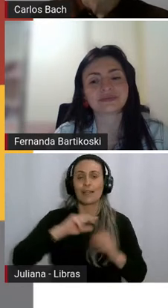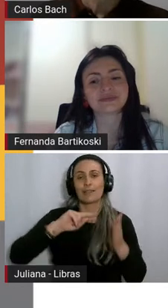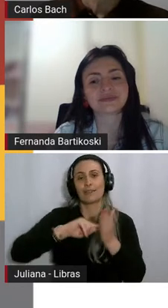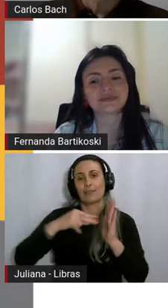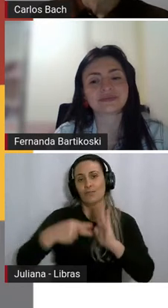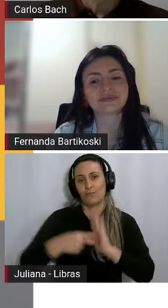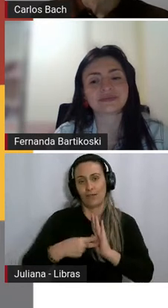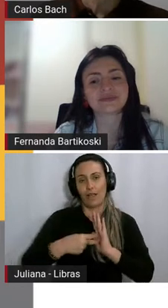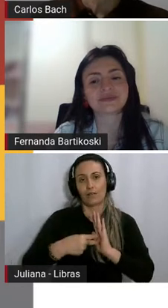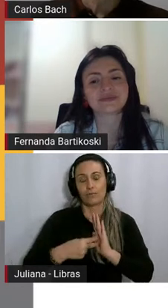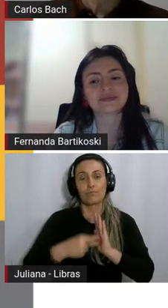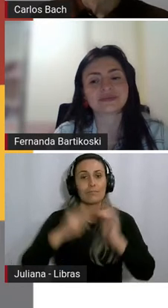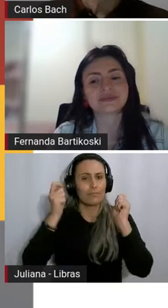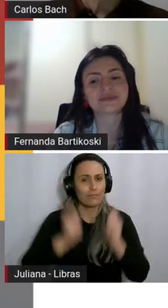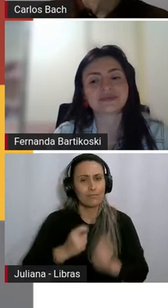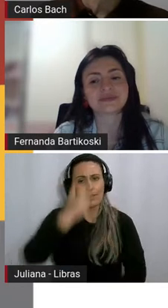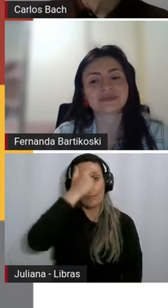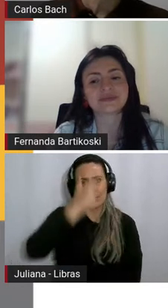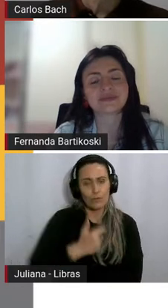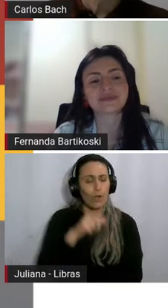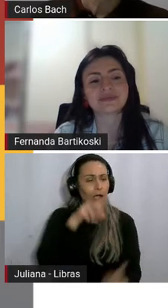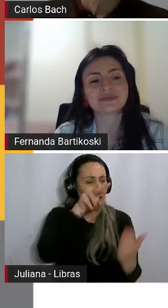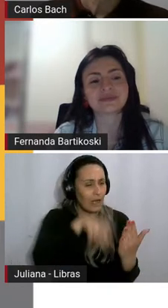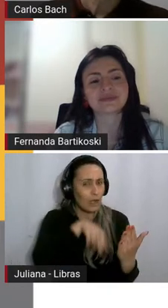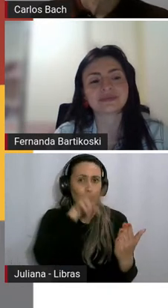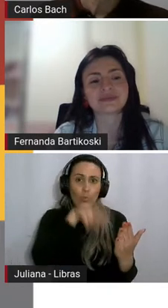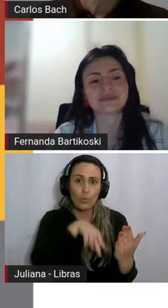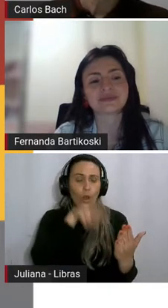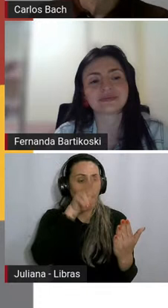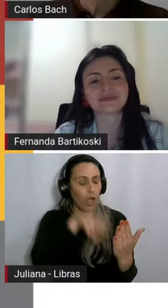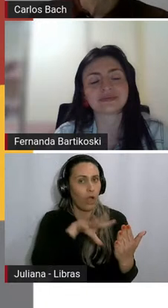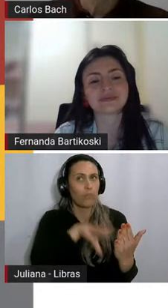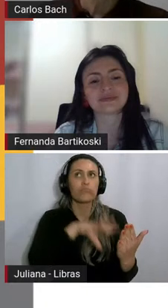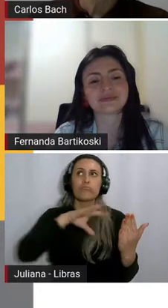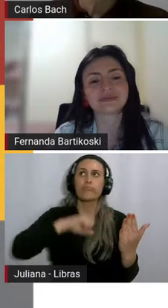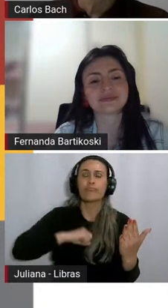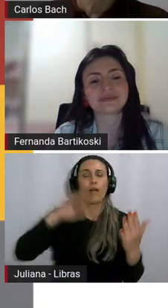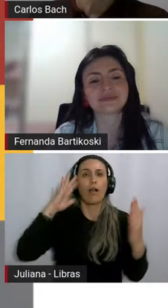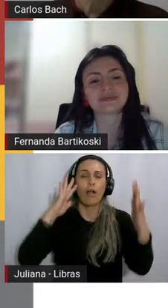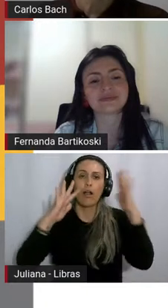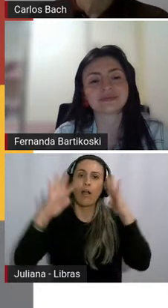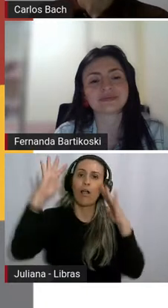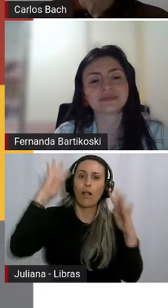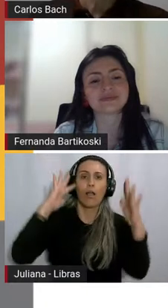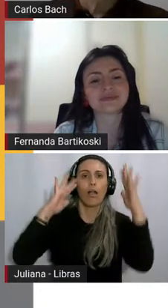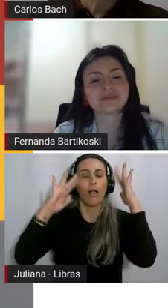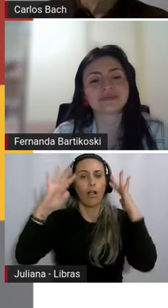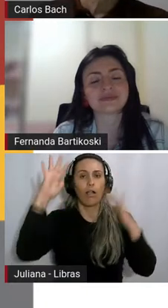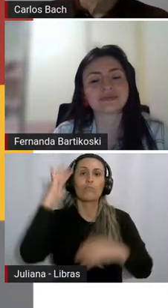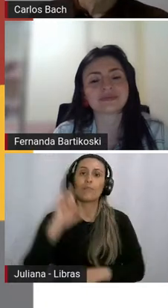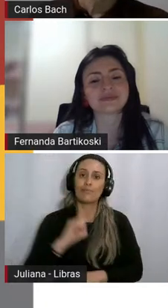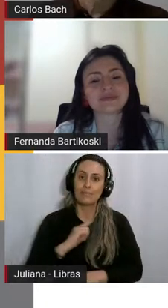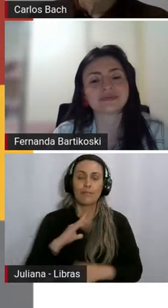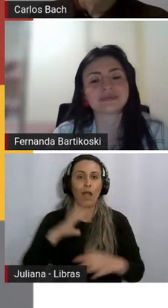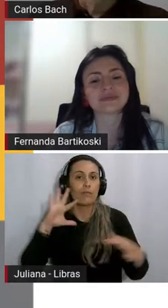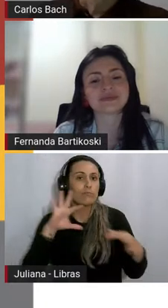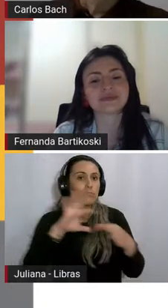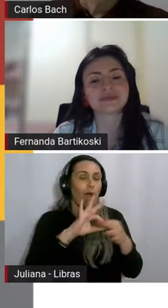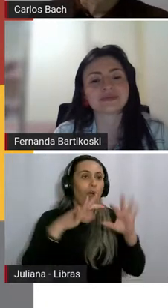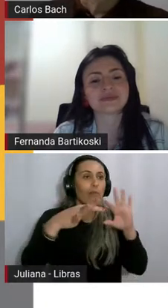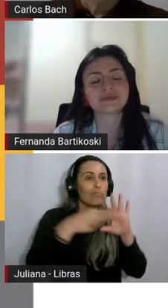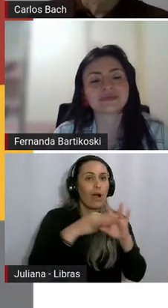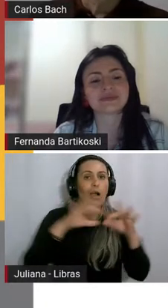medida que o sujeito lê uma obra literária, vai construindo imagens que se interligam e se completam e também se modificam,